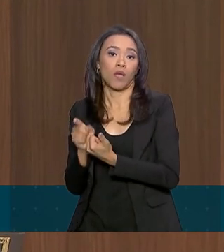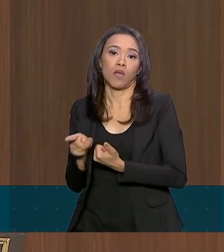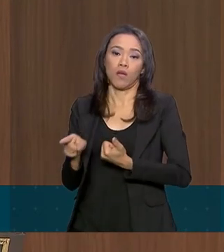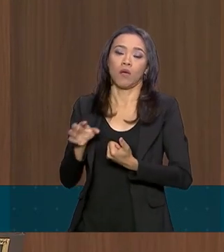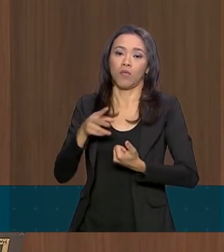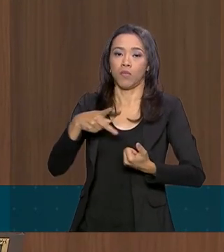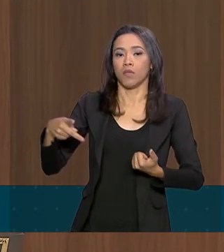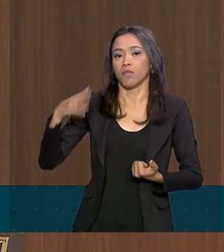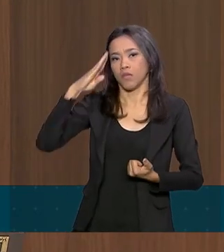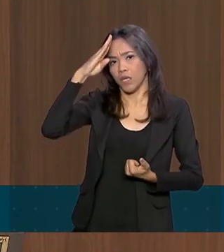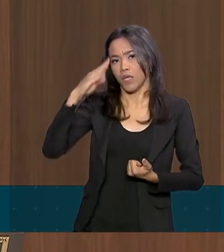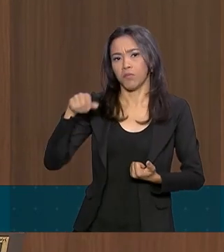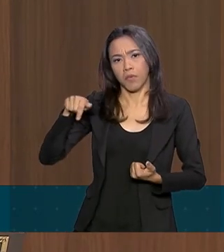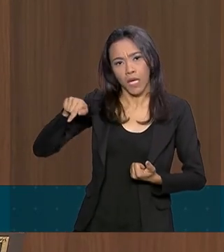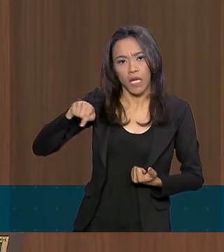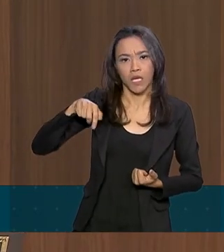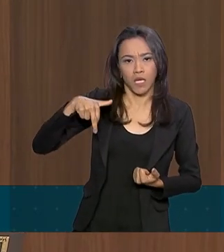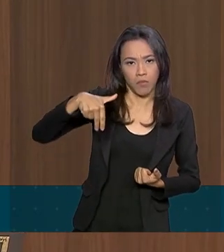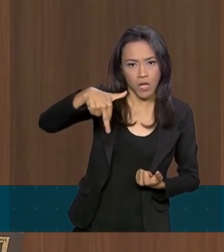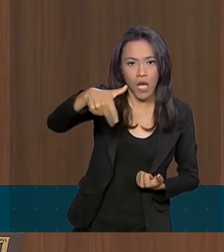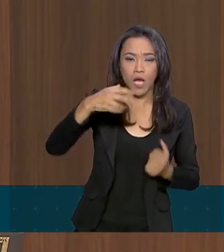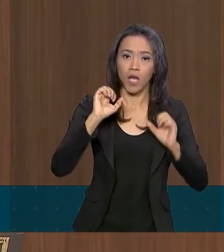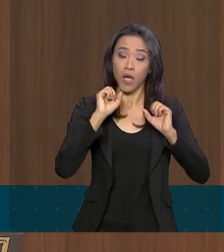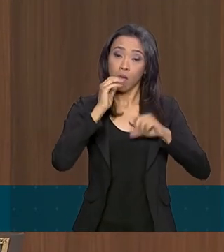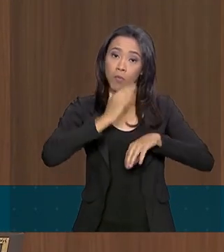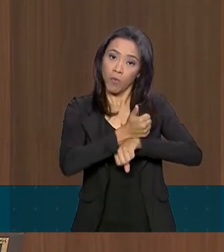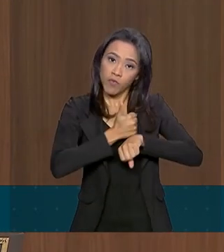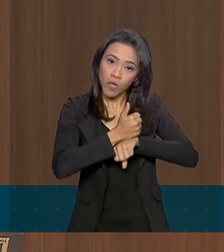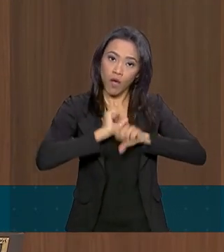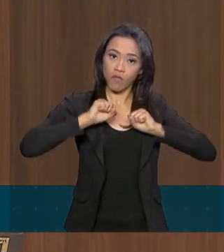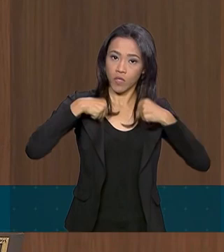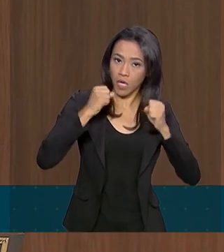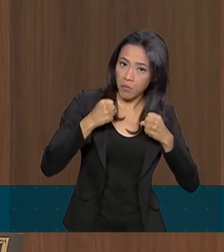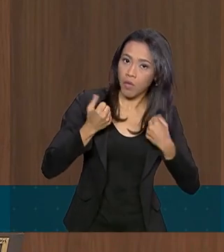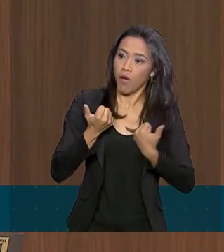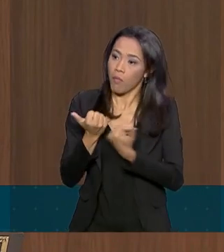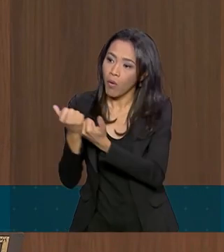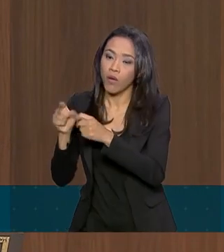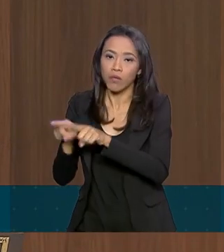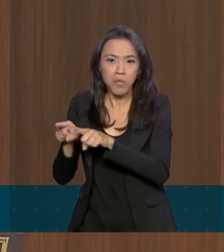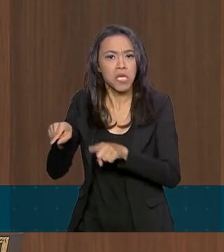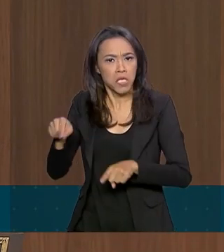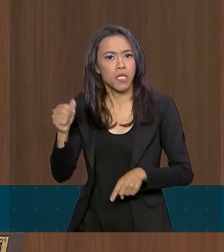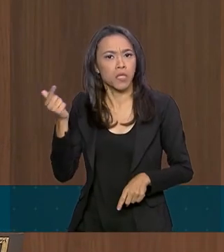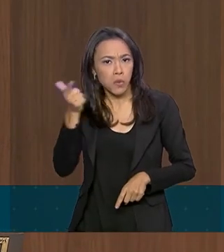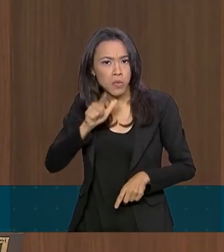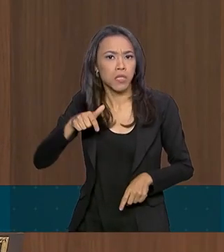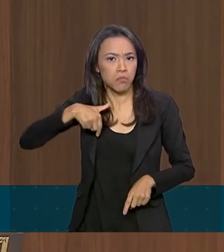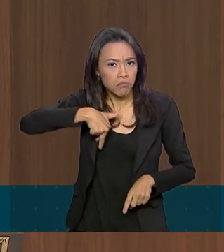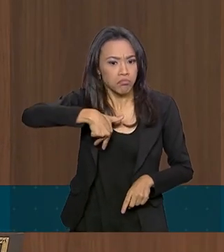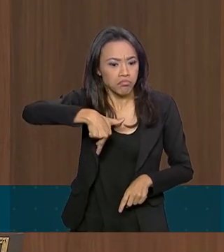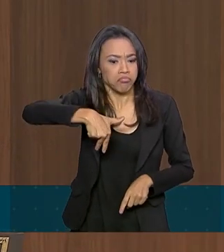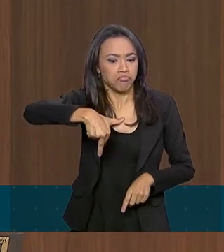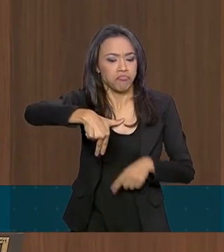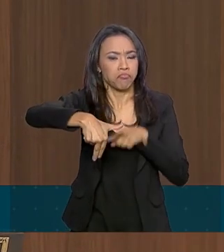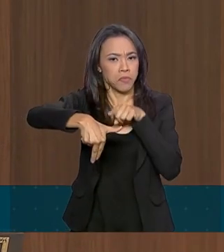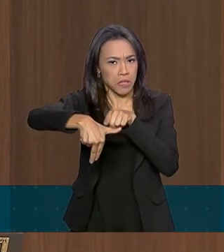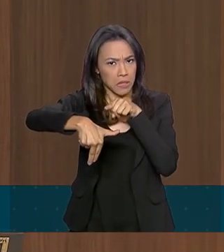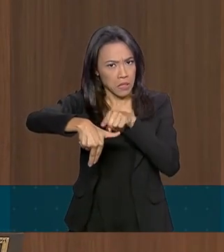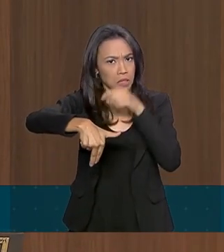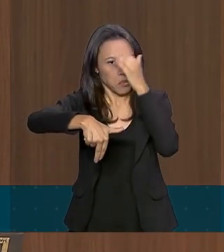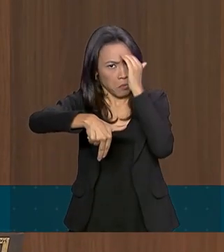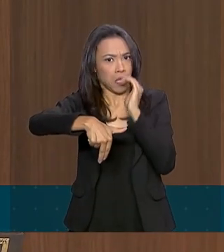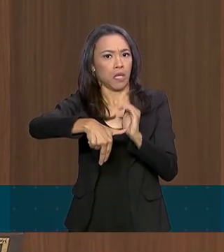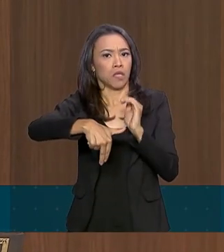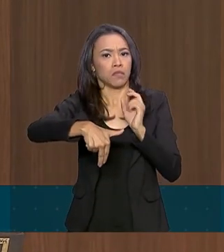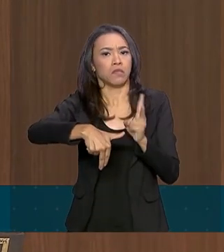os fisioterapeutas se esforçam bastante. Ele tem caminhado bastante. Ele tem sido muito obediente nesse sentido.